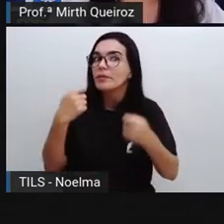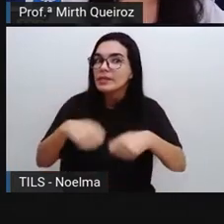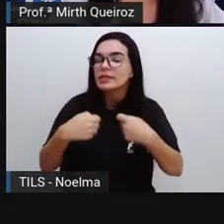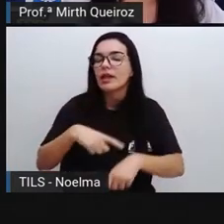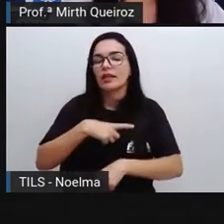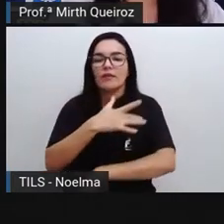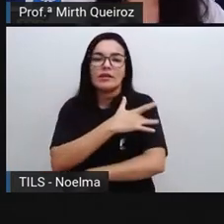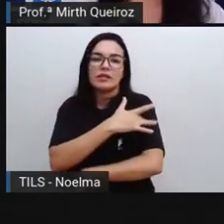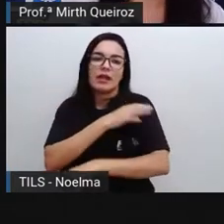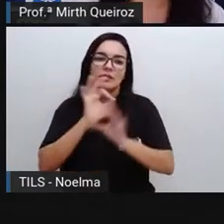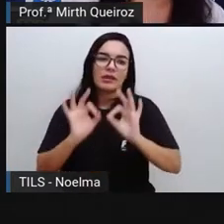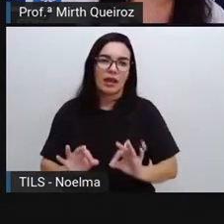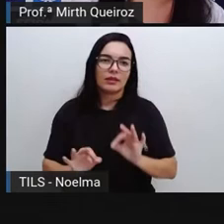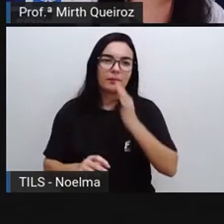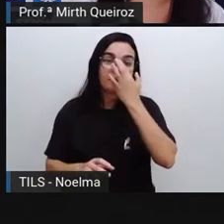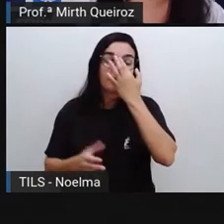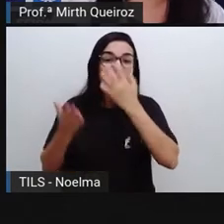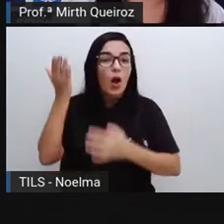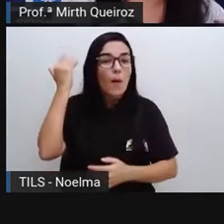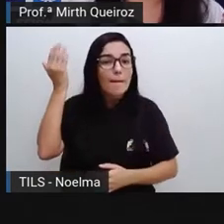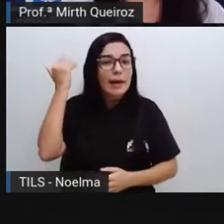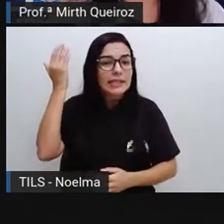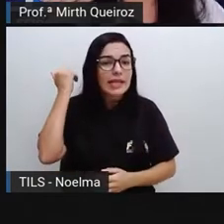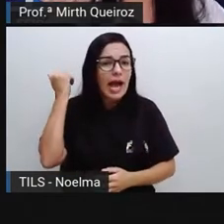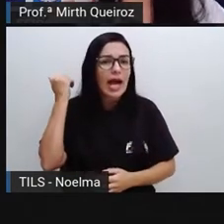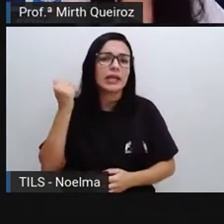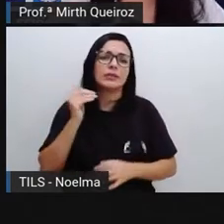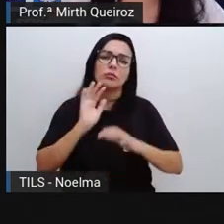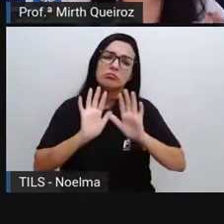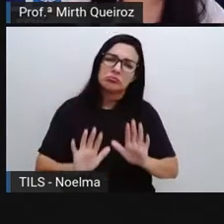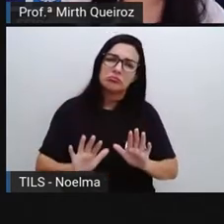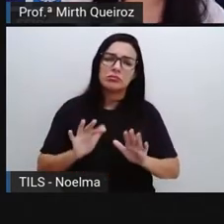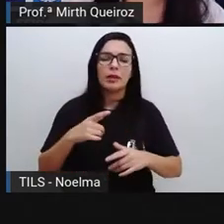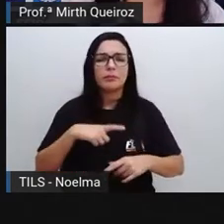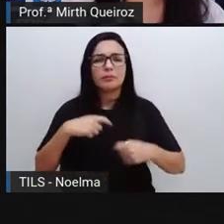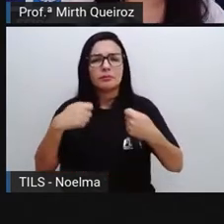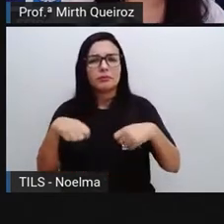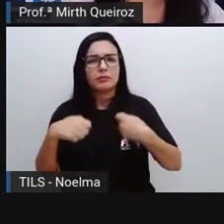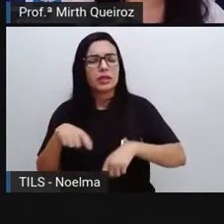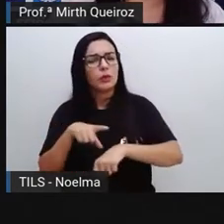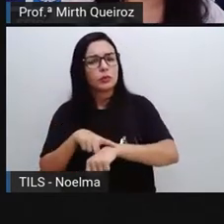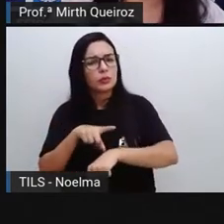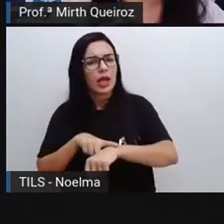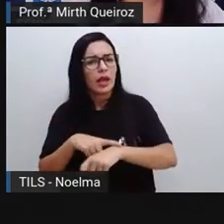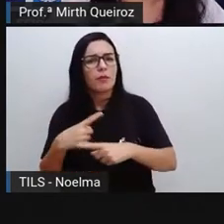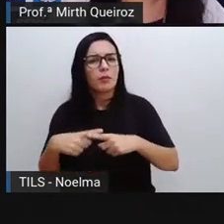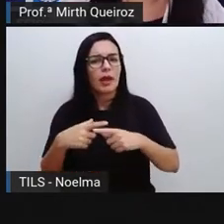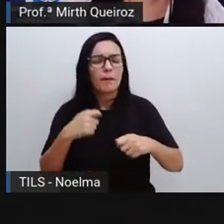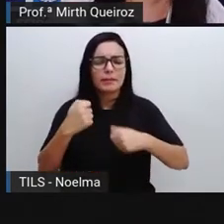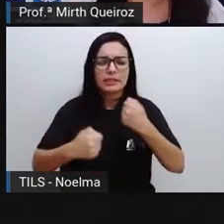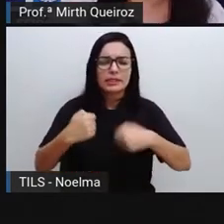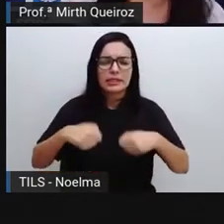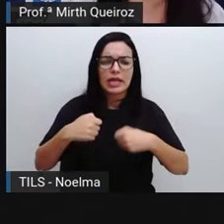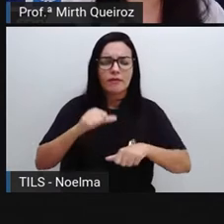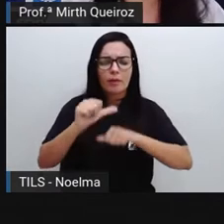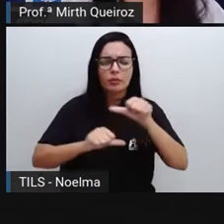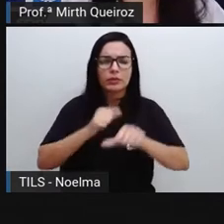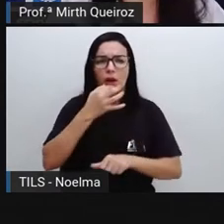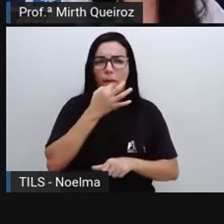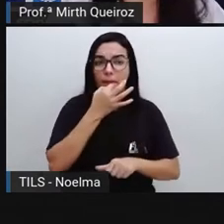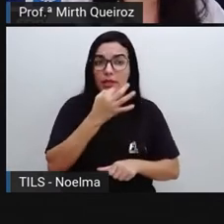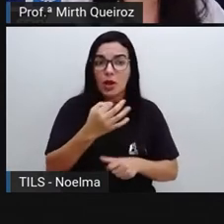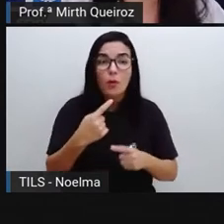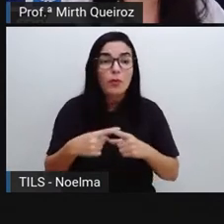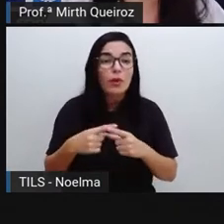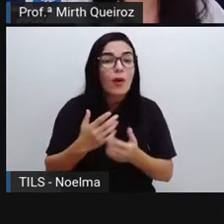resultados, eles não foram bem aceitos. pessoas aí precisaram de um tempo para que mudasse de opinião, porque foi o início do